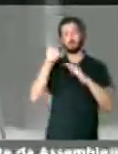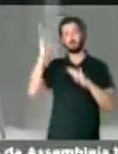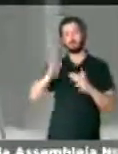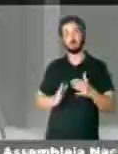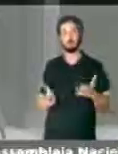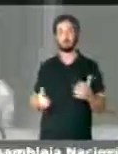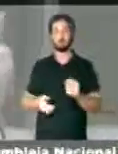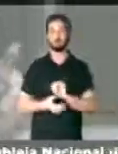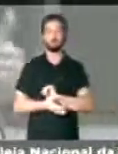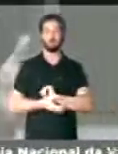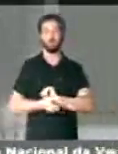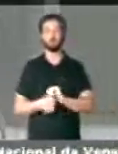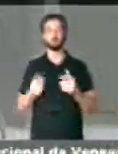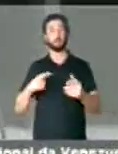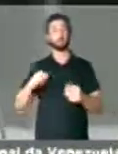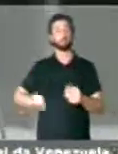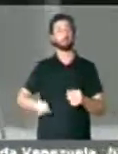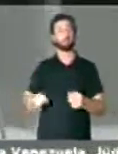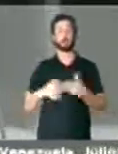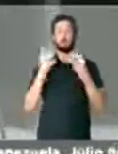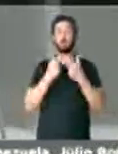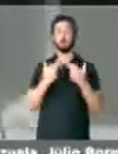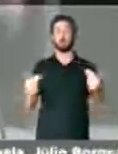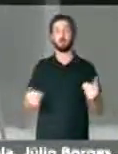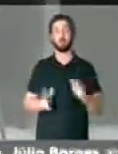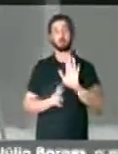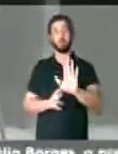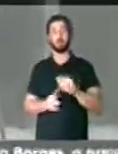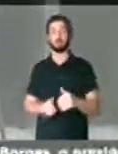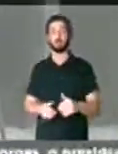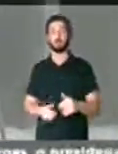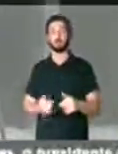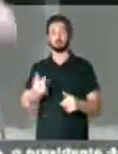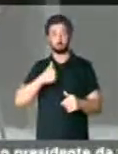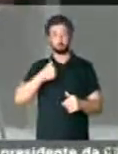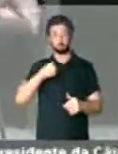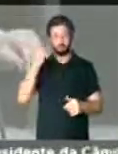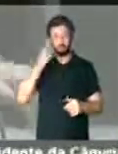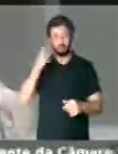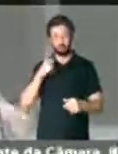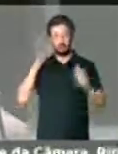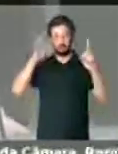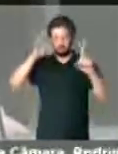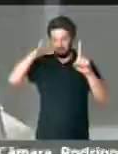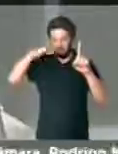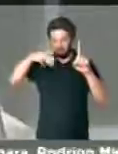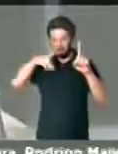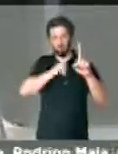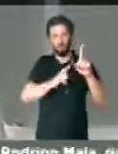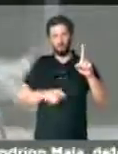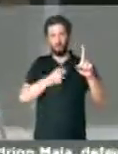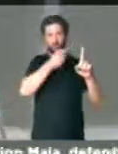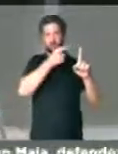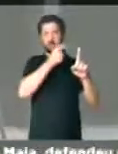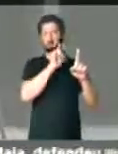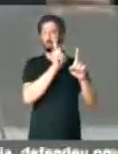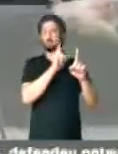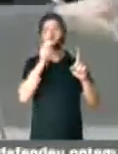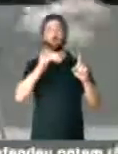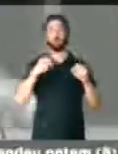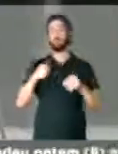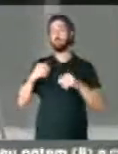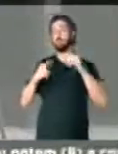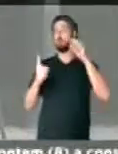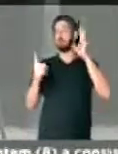país. Então, nós vamos sofrer ainda muitas consequências. Agora, esse parlamentar não se curva também a esse governo, como não se